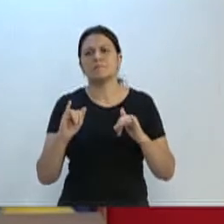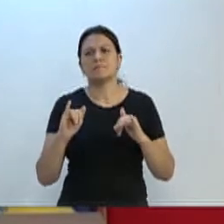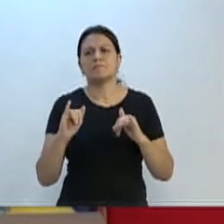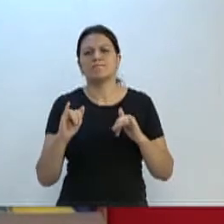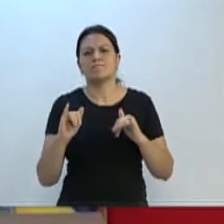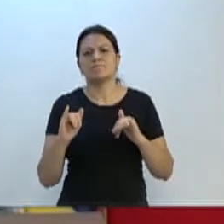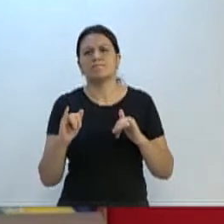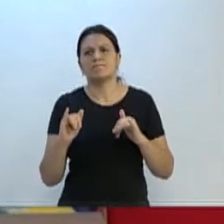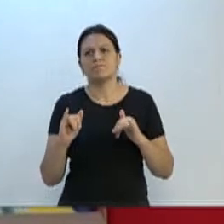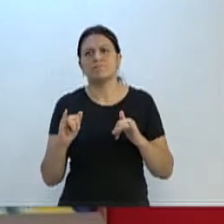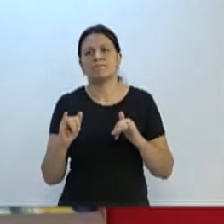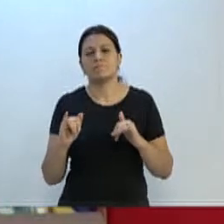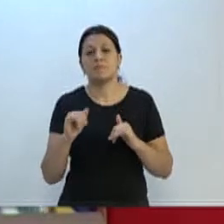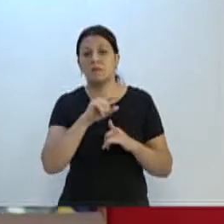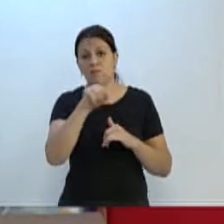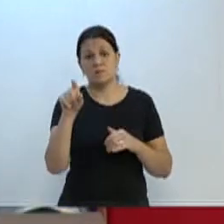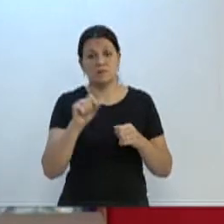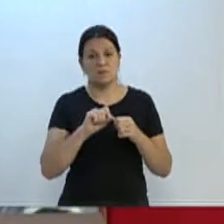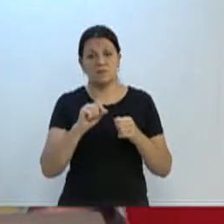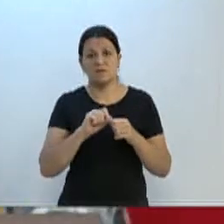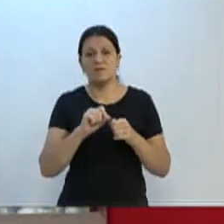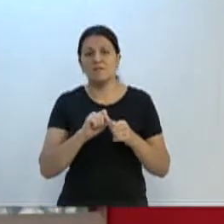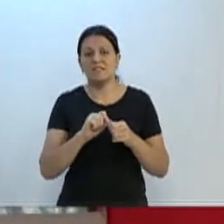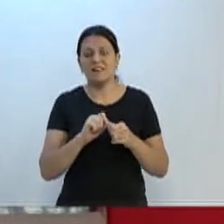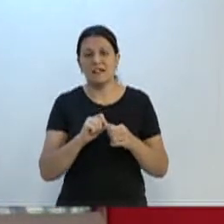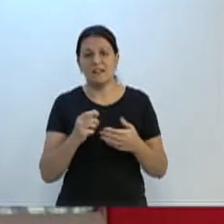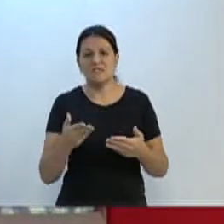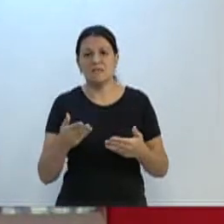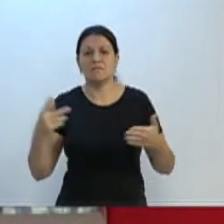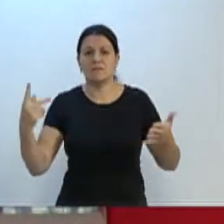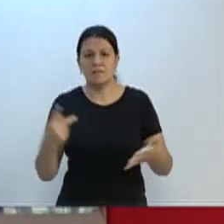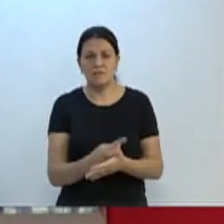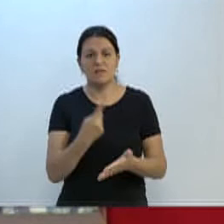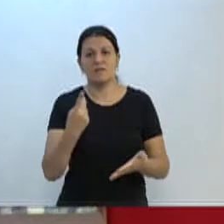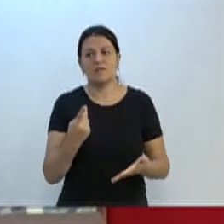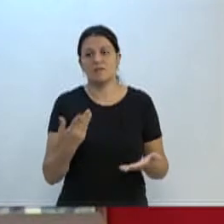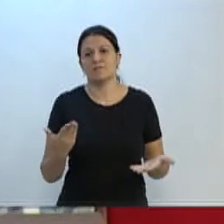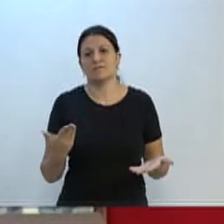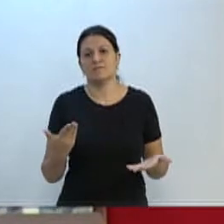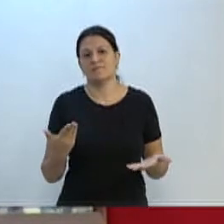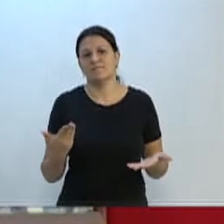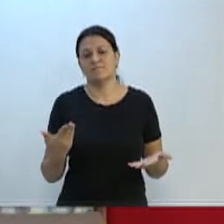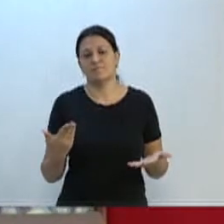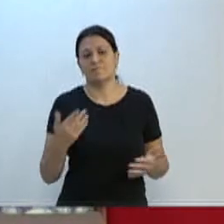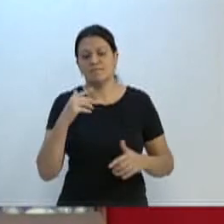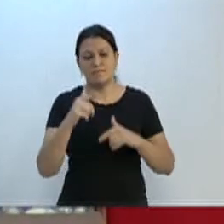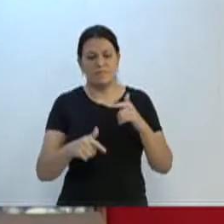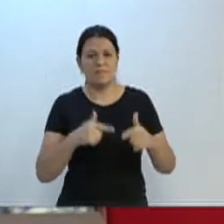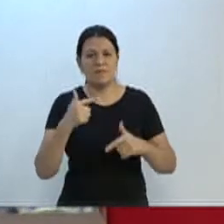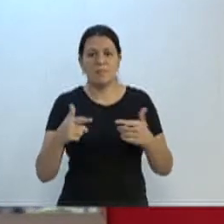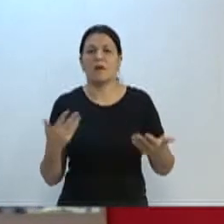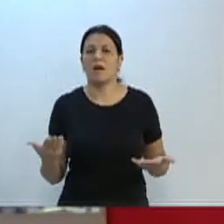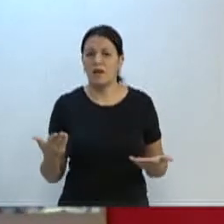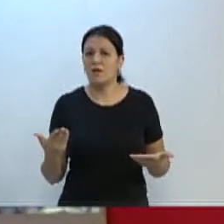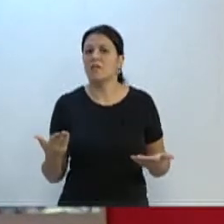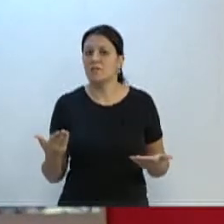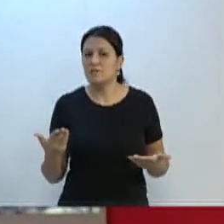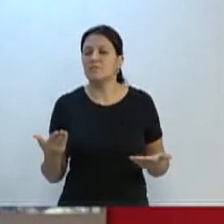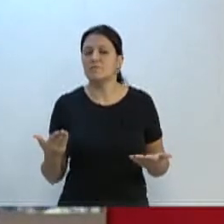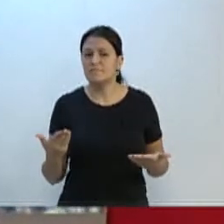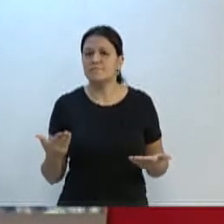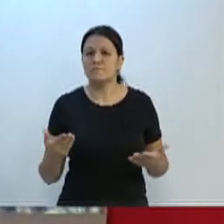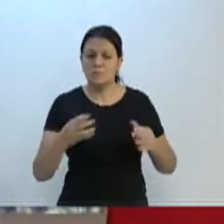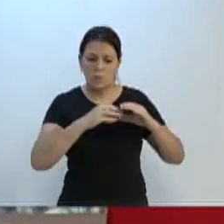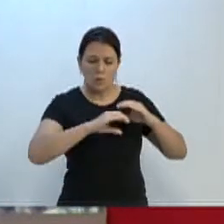que vocês fazem uma cagada, fazem um erro, de coisas erradas nas nossas tubulações da cidade, nas áudas fluviais,